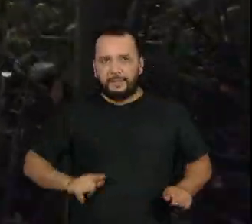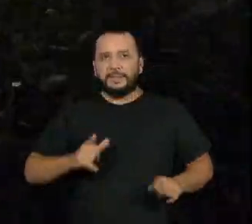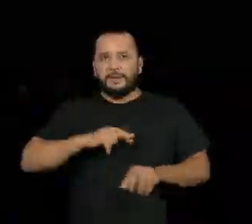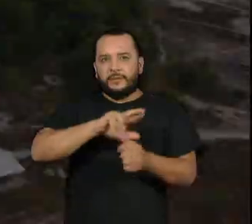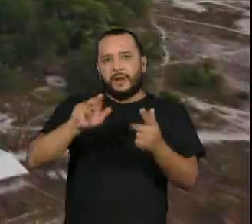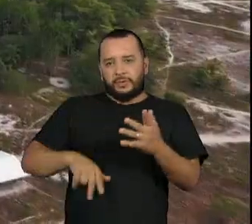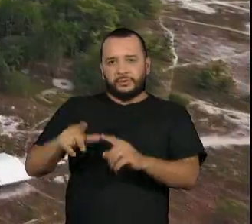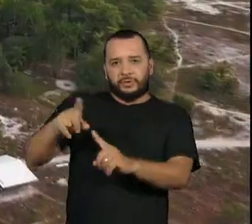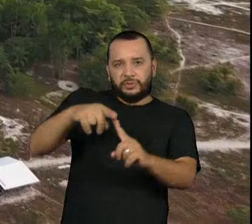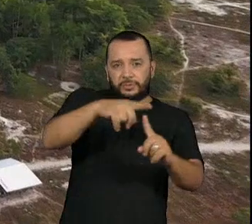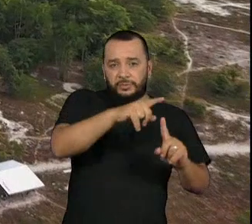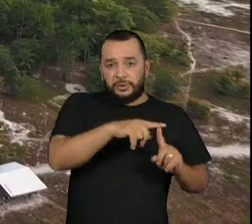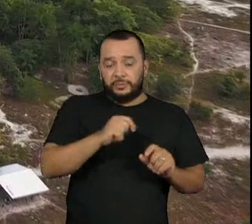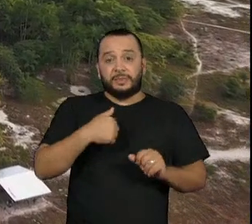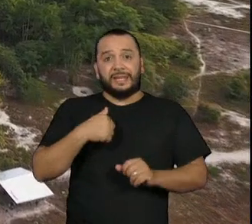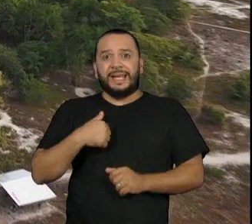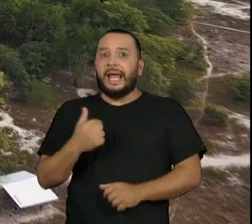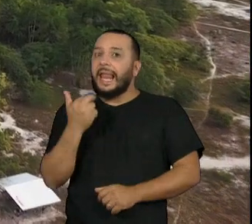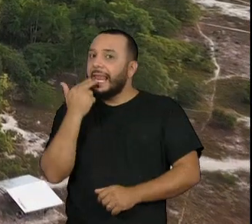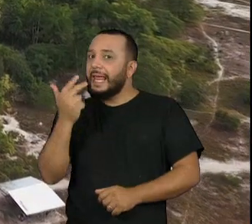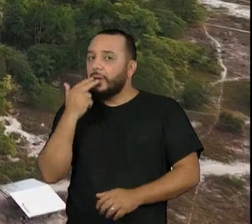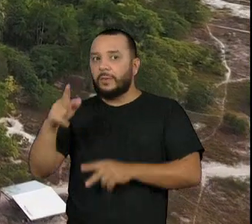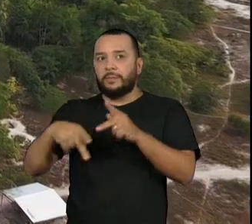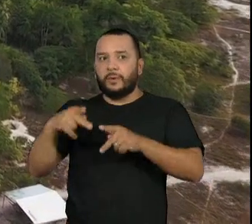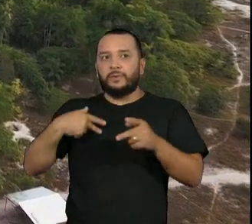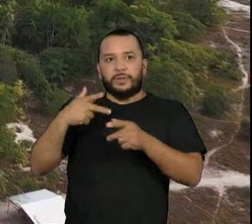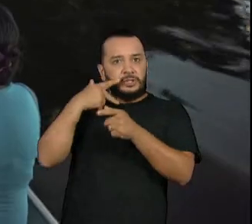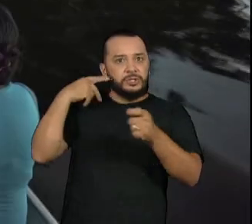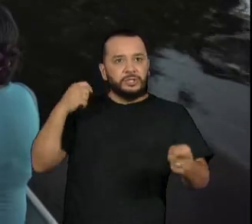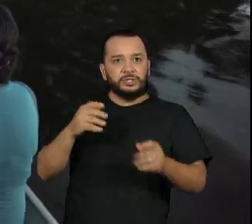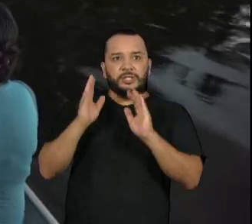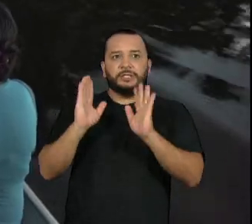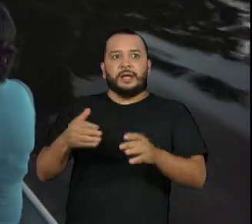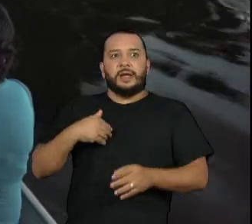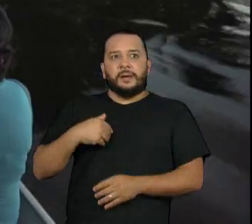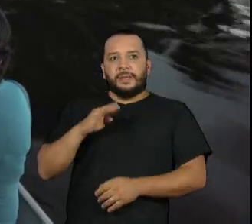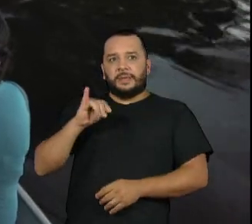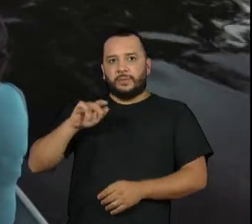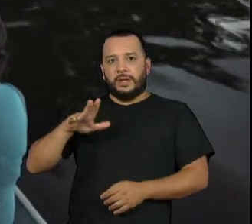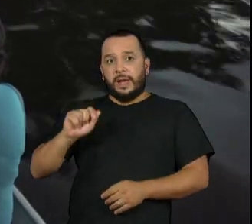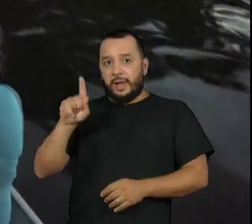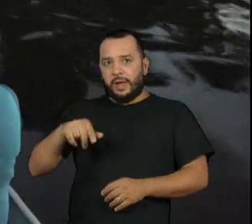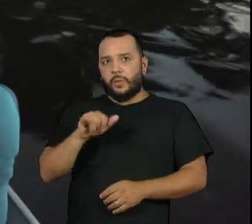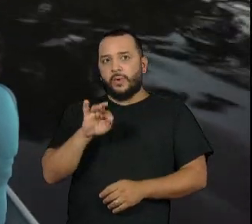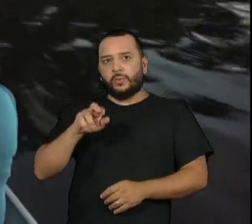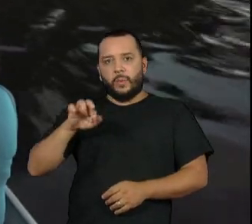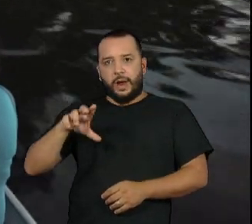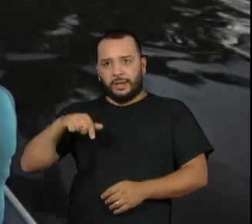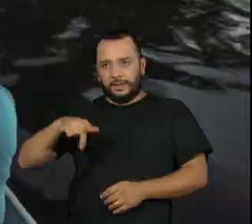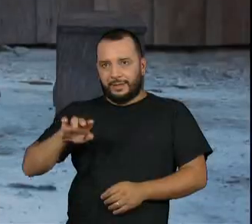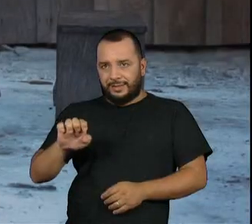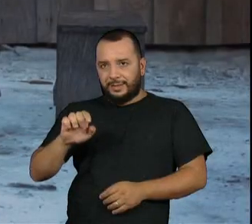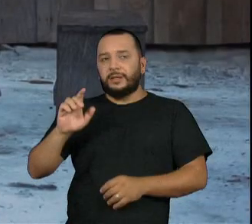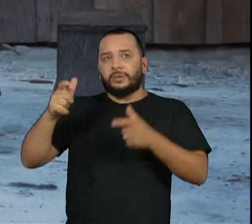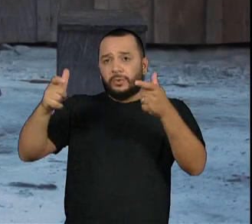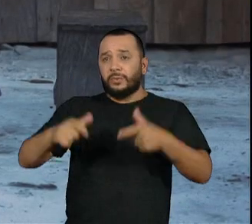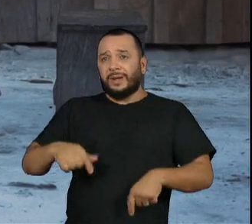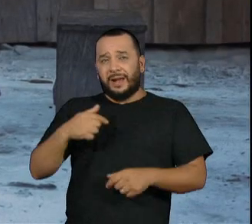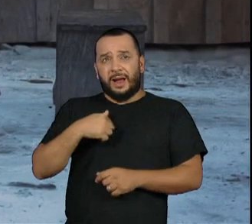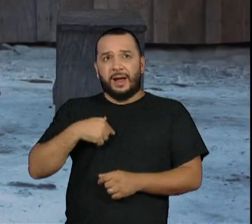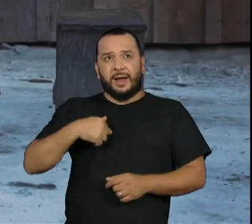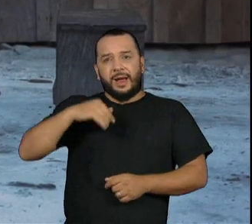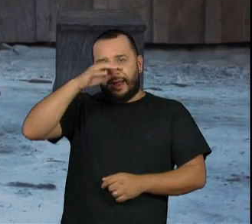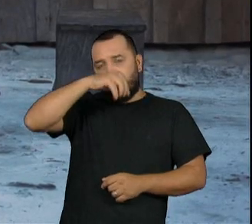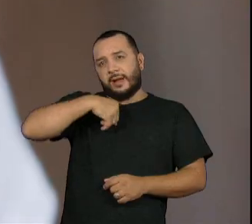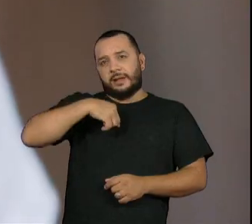A língua do povo indígena do baniua é o aruáque. Nas aldeias do Alto Rio Negro, Amazonas, as mulheres são